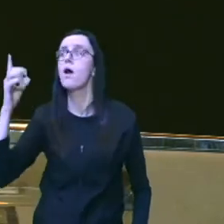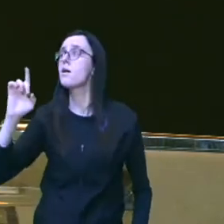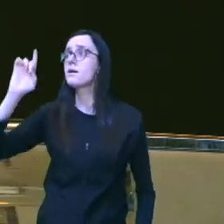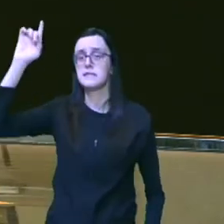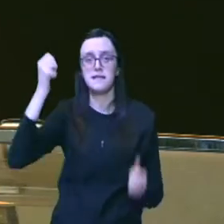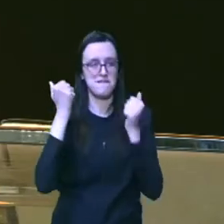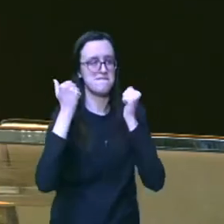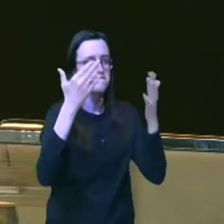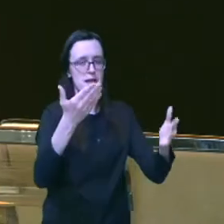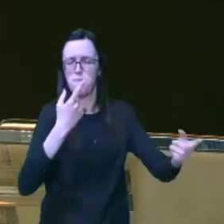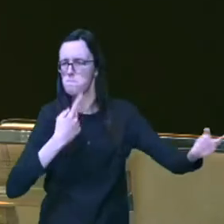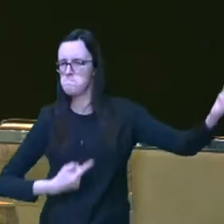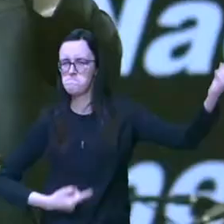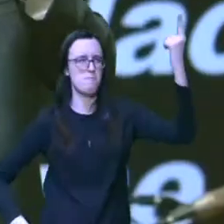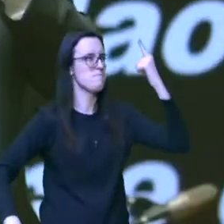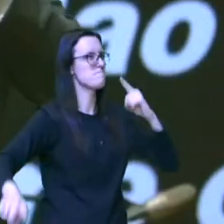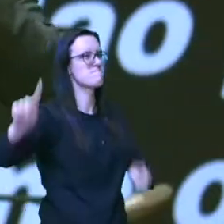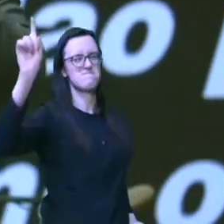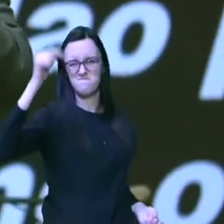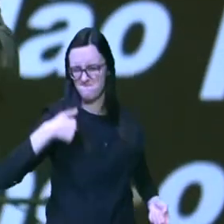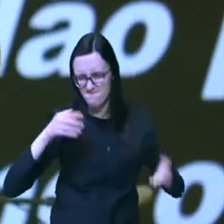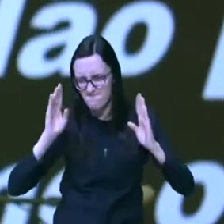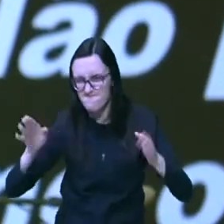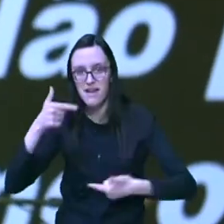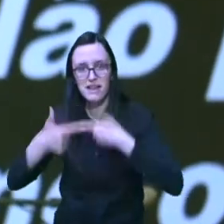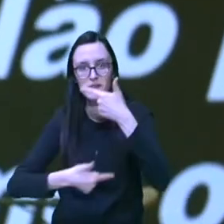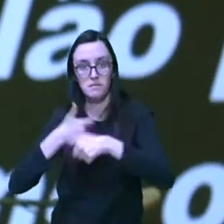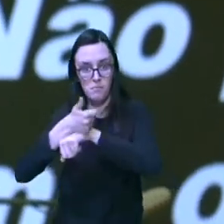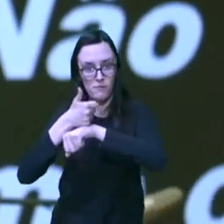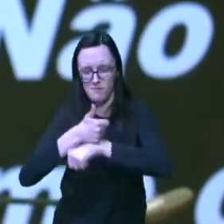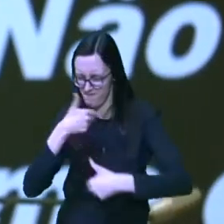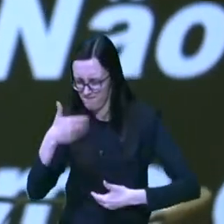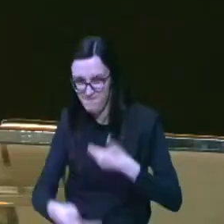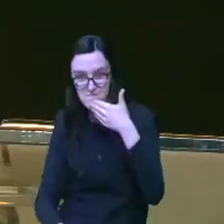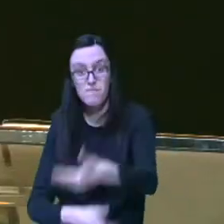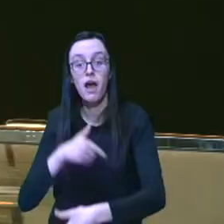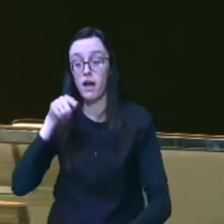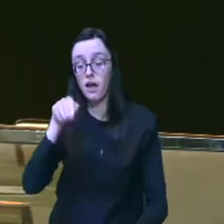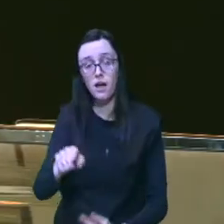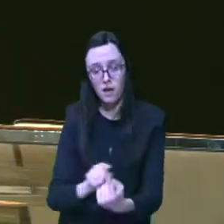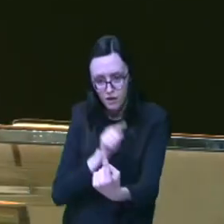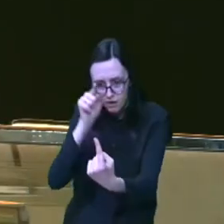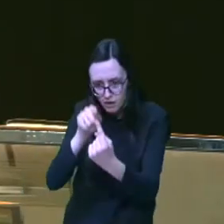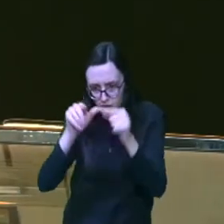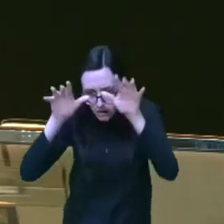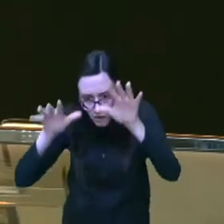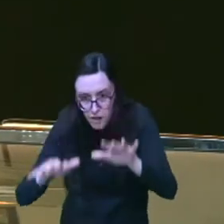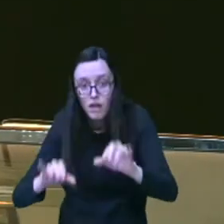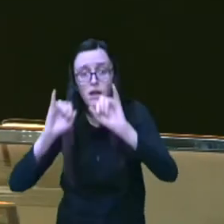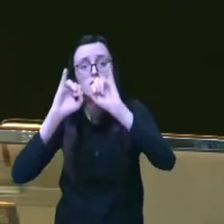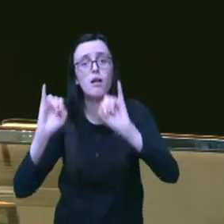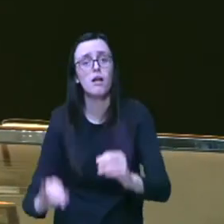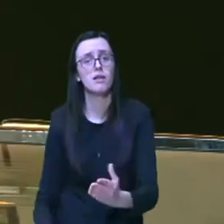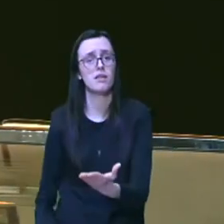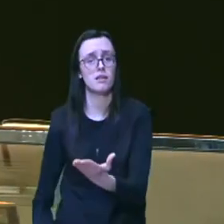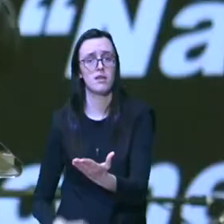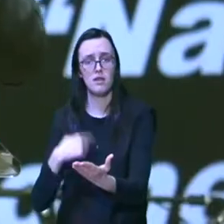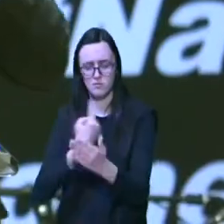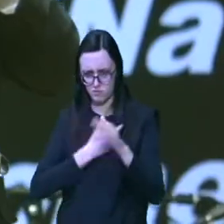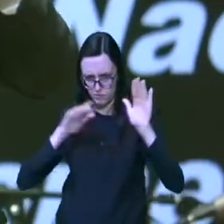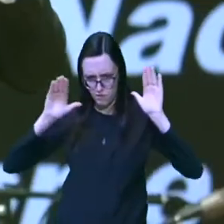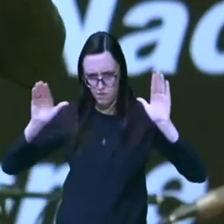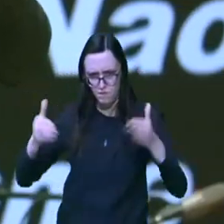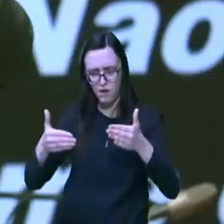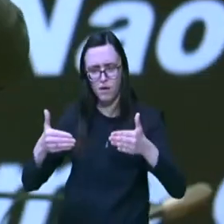uma carreira tão esperada tão almejada e aquela carreira passa a ser alvo de idolatria e focamos tanto naquilo